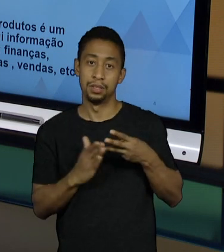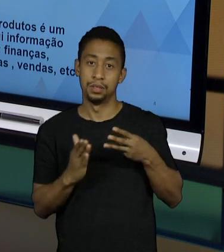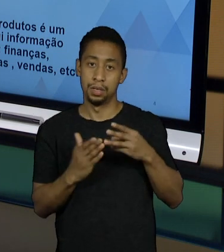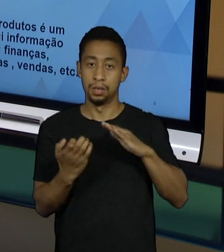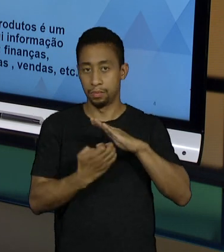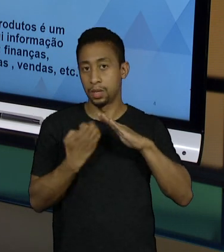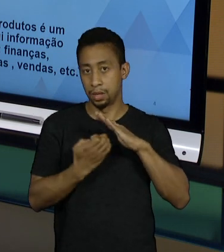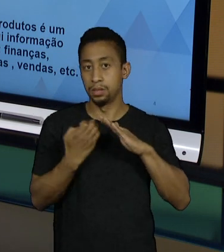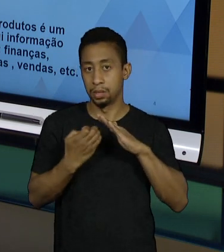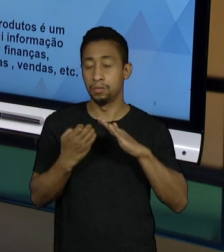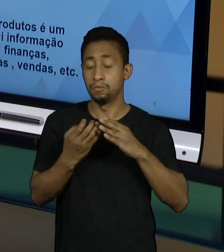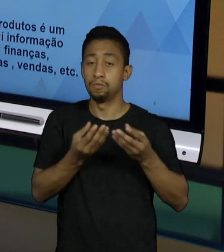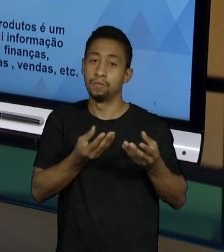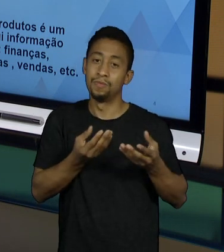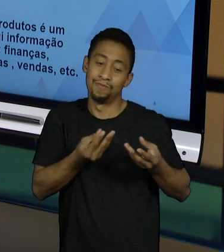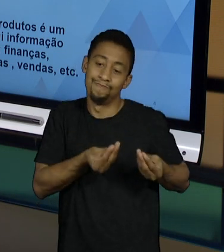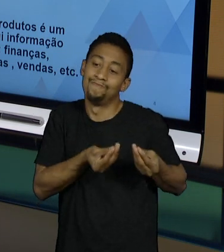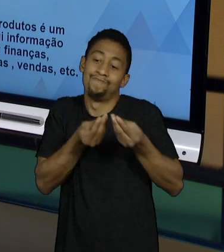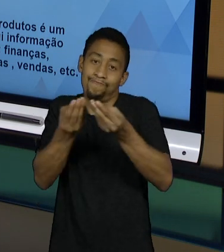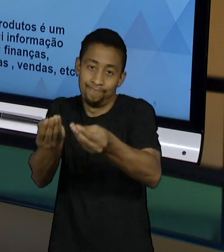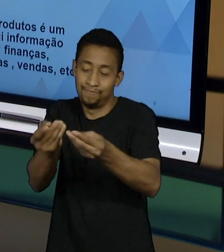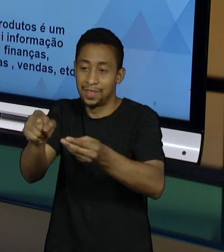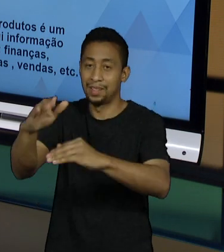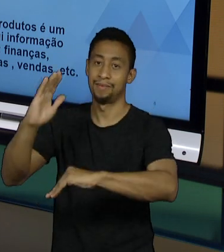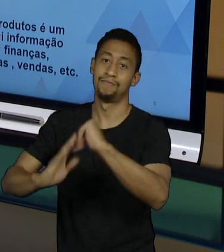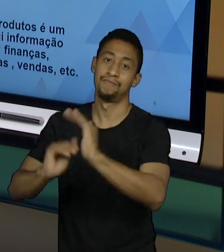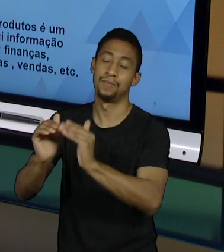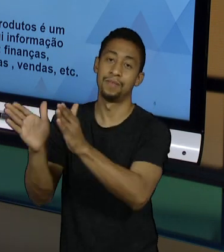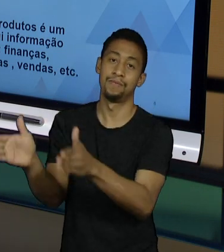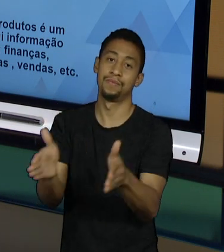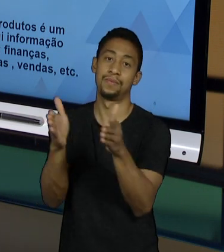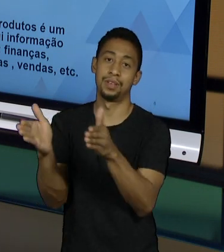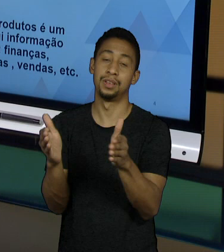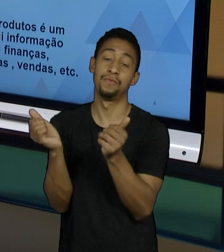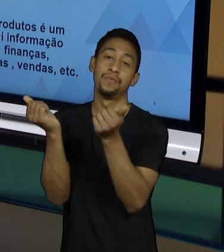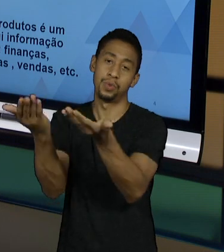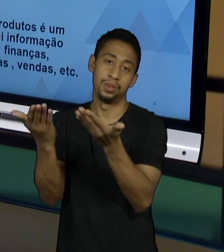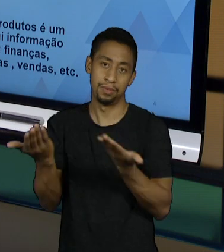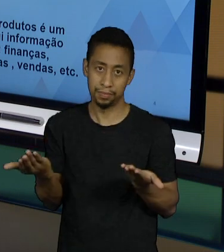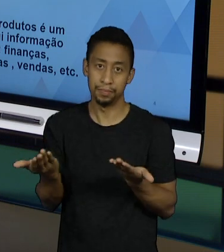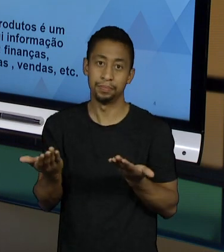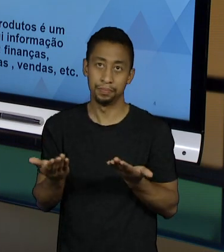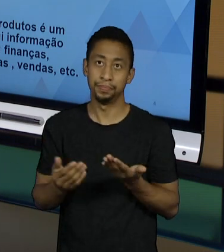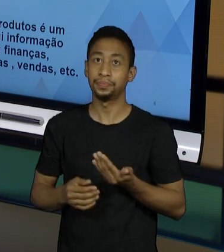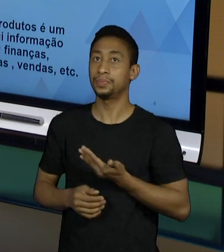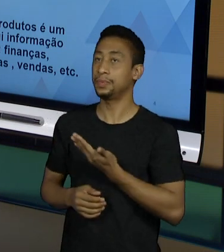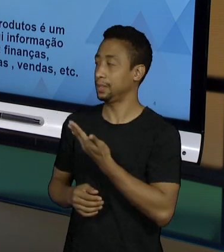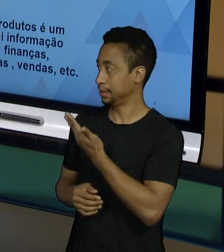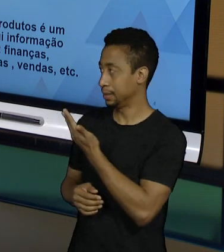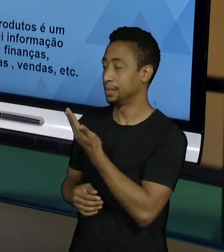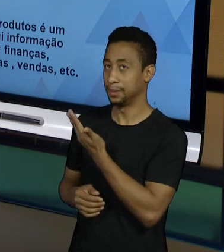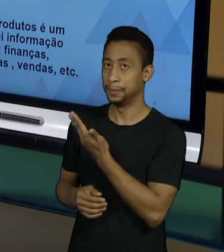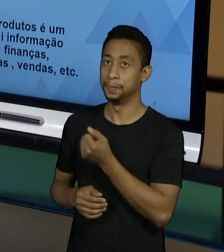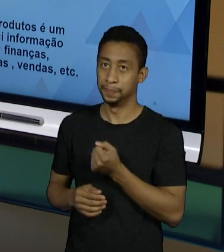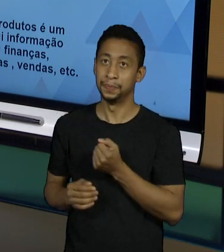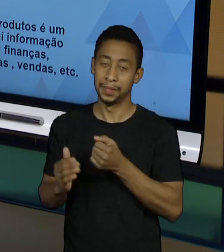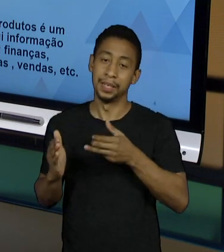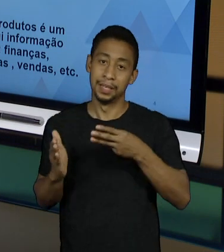vende. Então qual que é uma das soluções? O outsourcing, que é a terceirização.